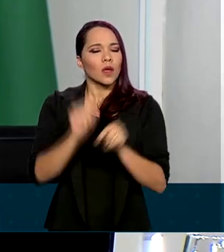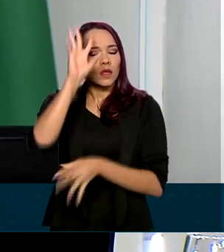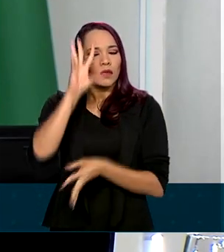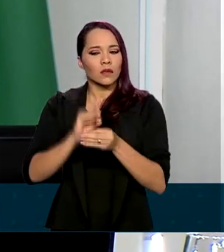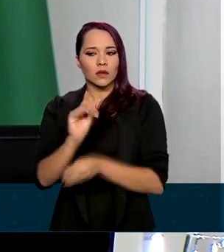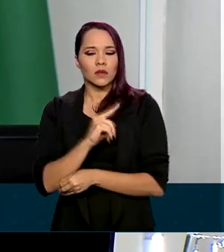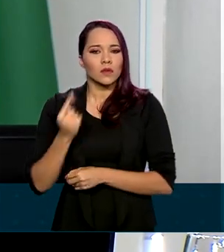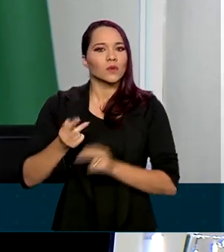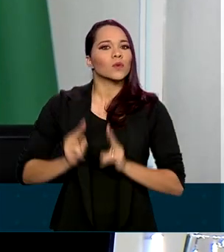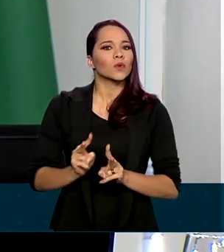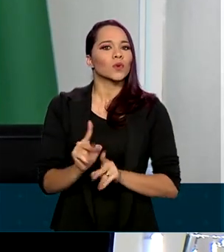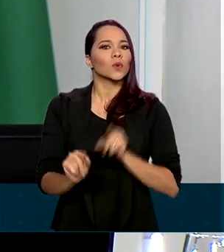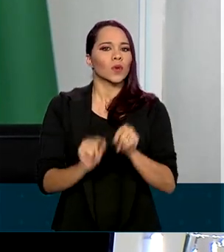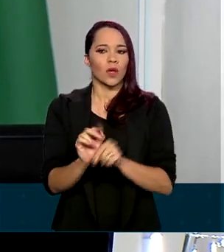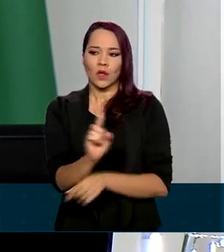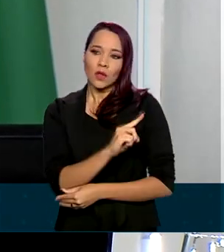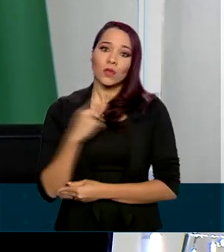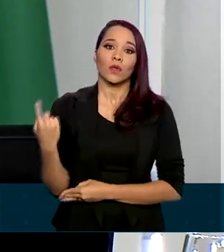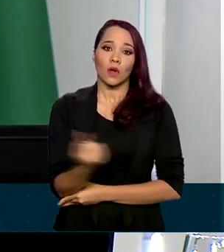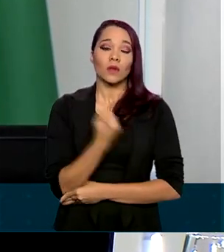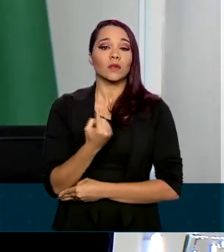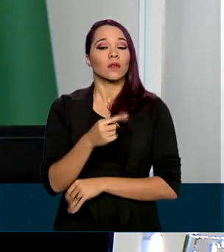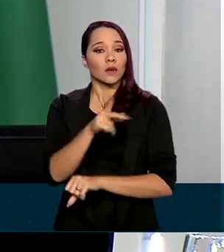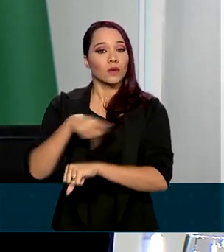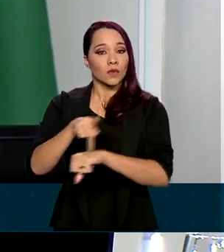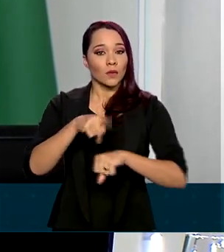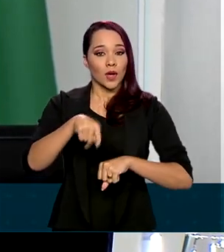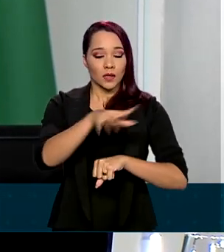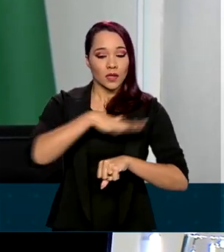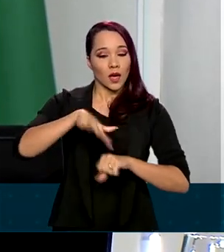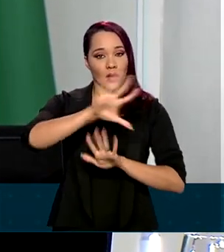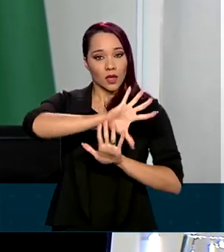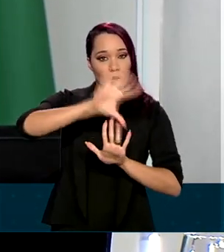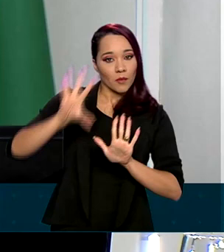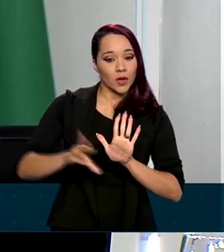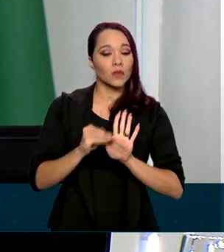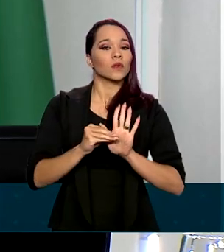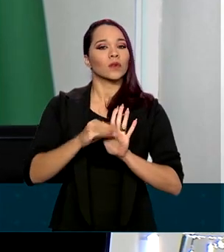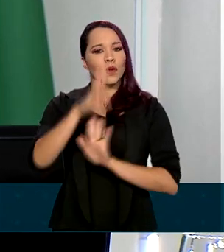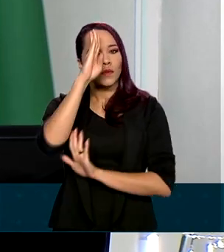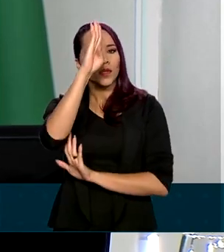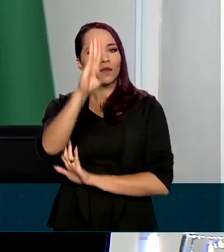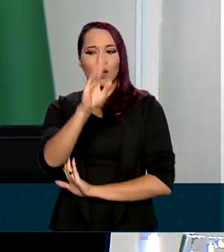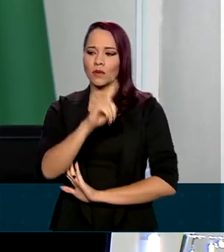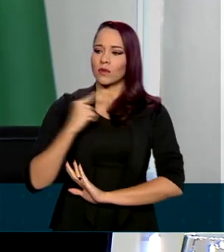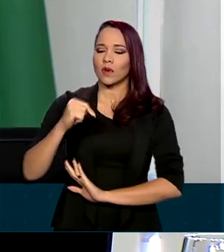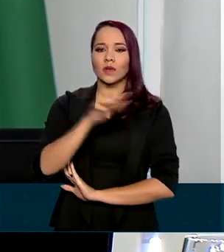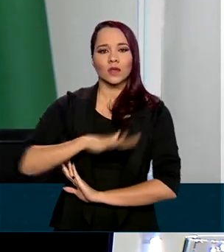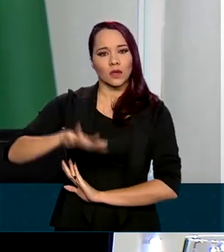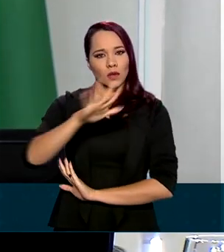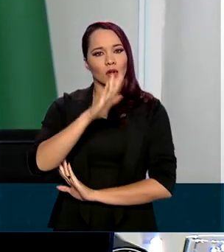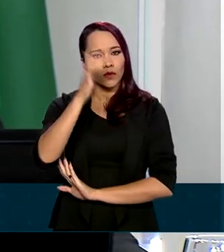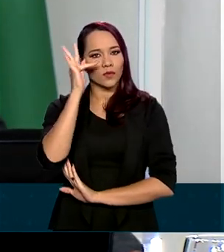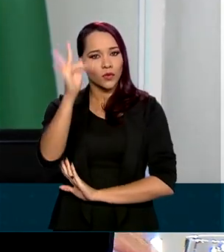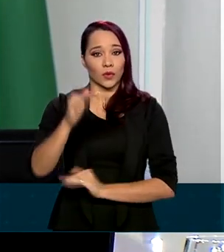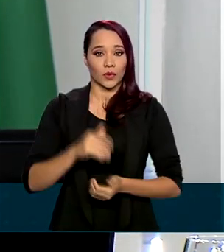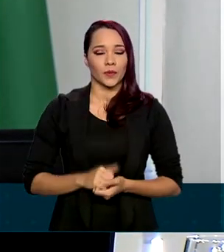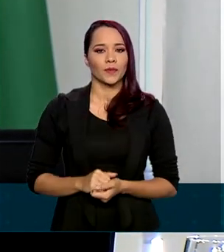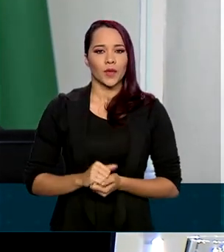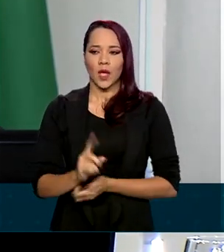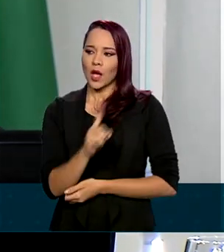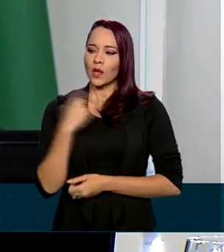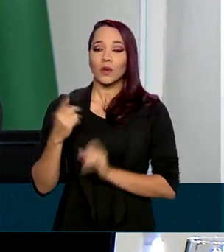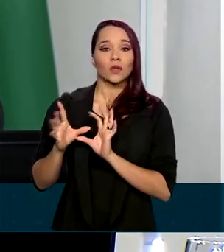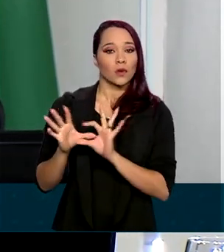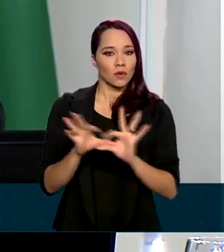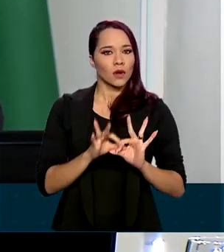continuaremos a ser nós, os países amazônicos, os senhores de nossos territórios, de nosso destino. A nossa união